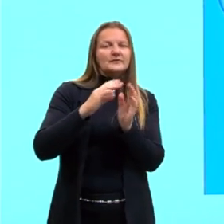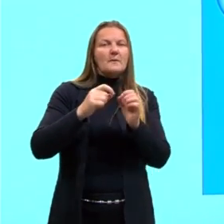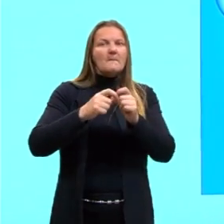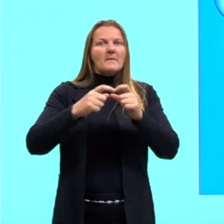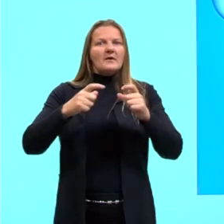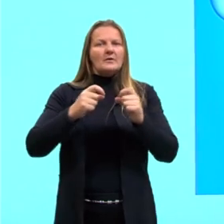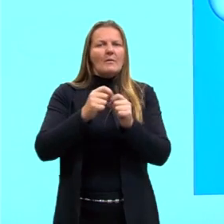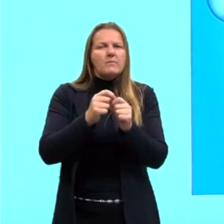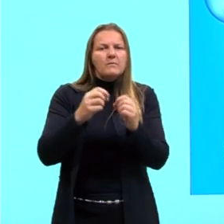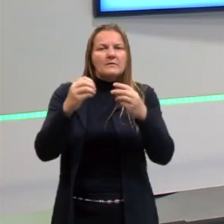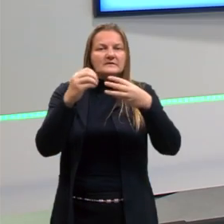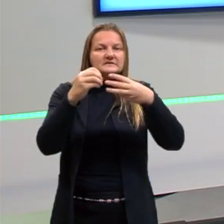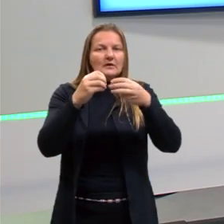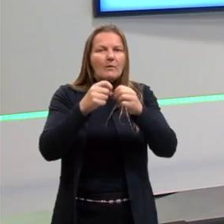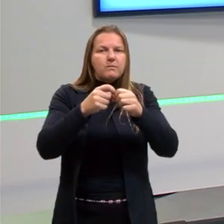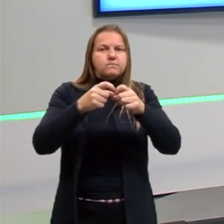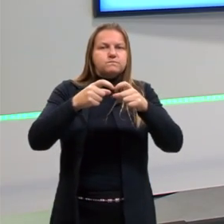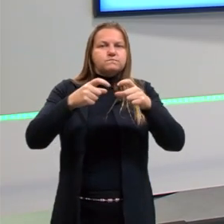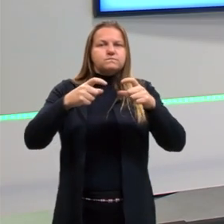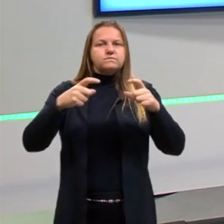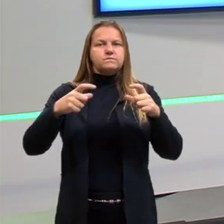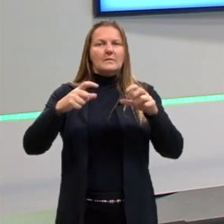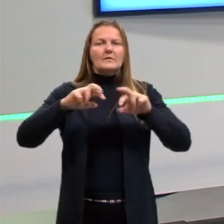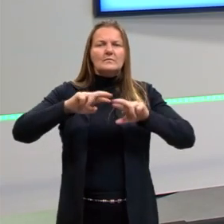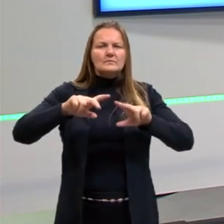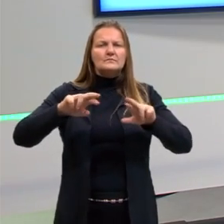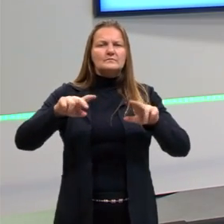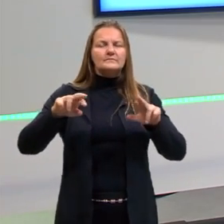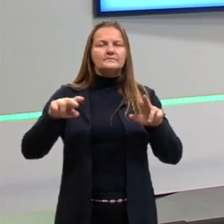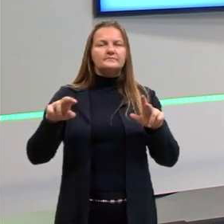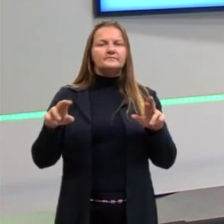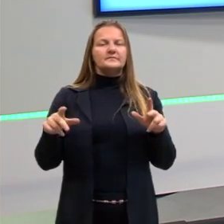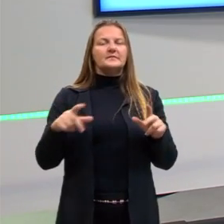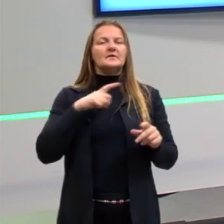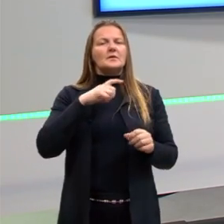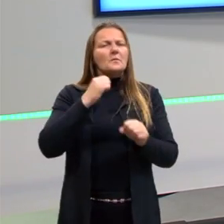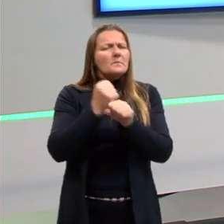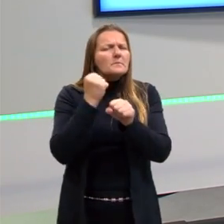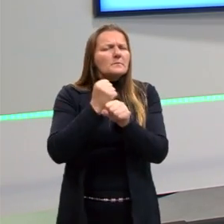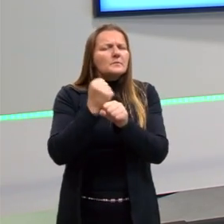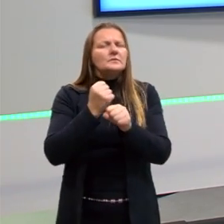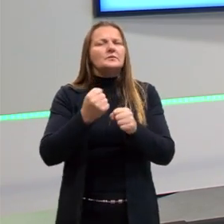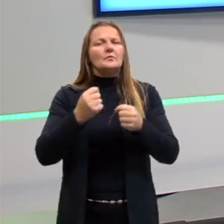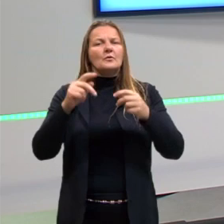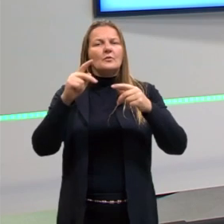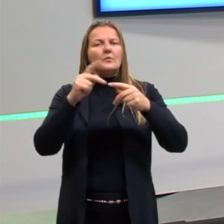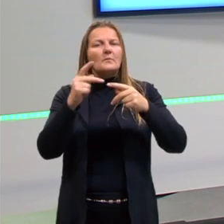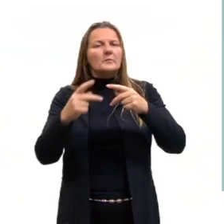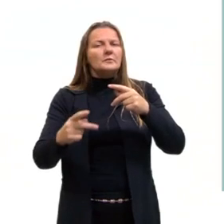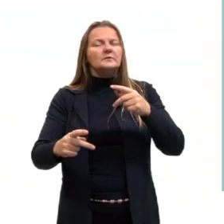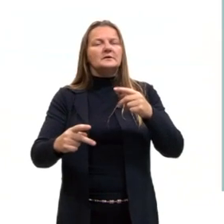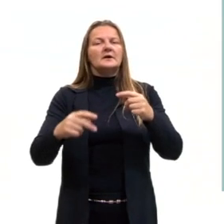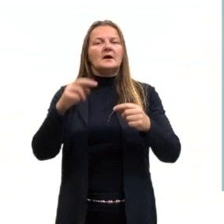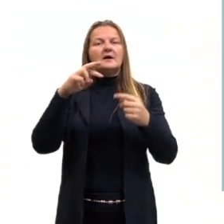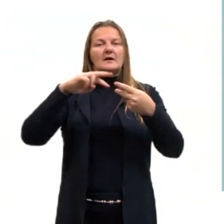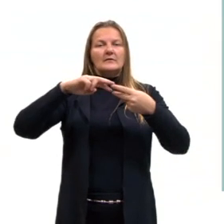crescimento da célula. A sua diferenciação e produção de proteínas e RNA.